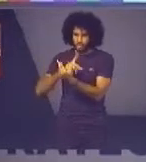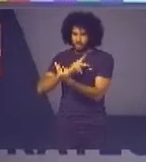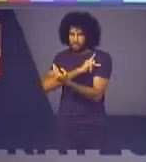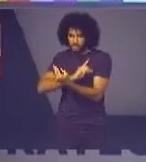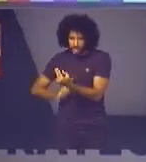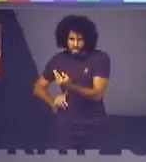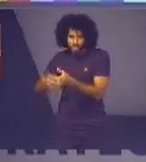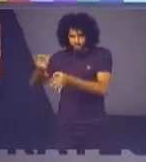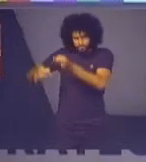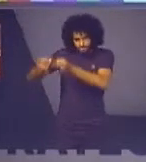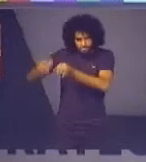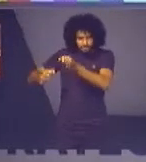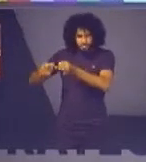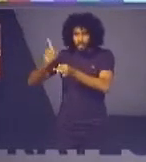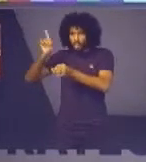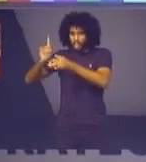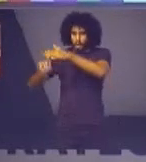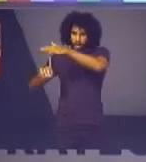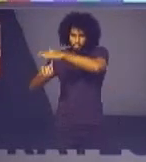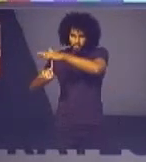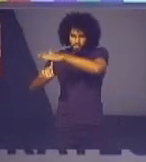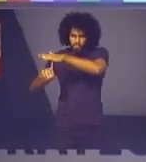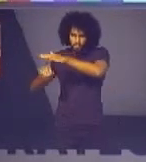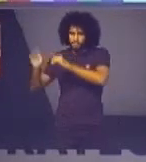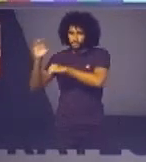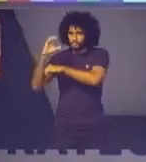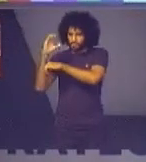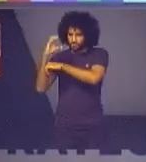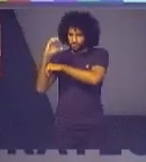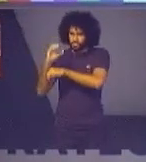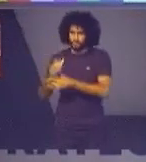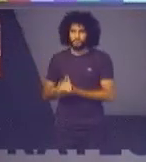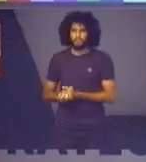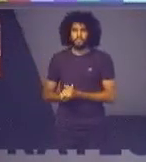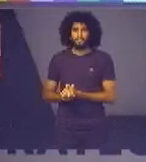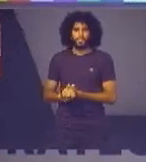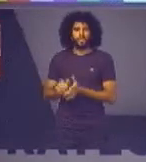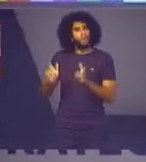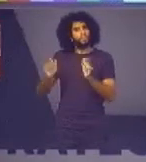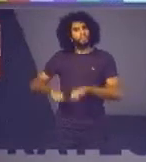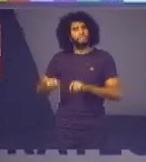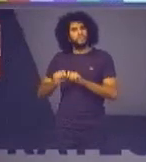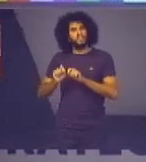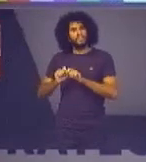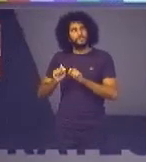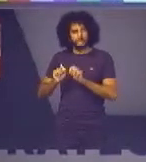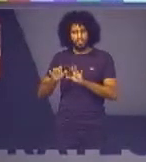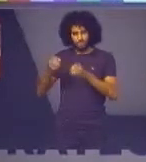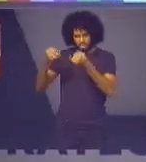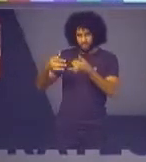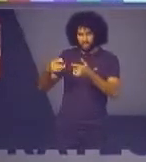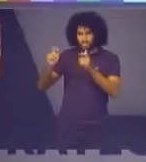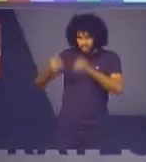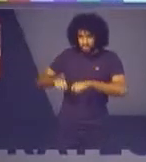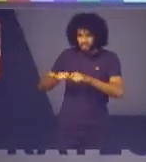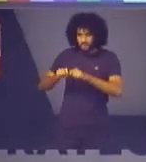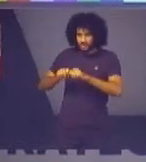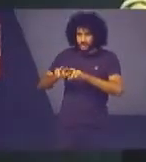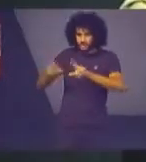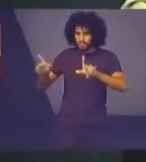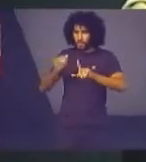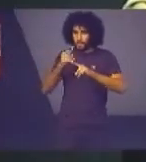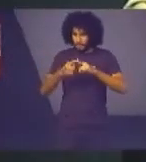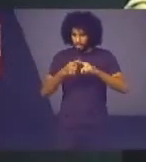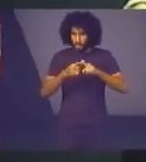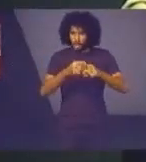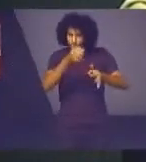tribunal lá em Curitiba e disse que é possível fazer a diferença e o justiça no bairro é diferente porque é